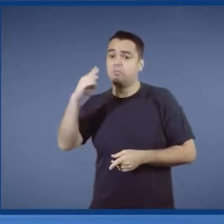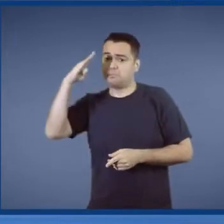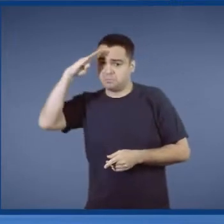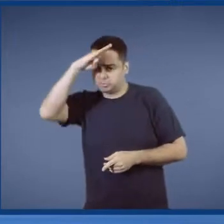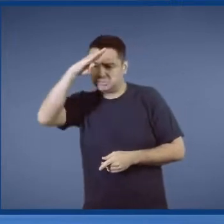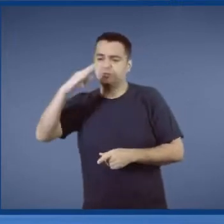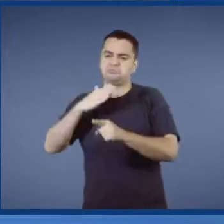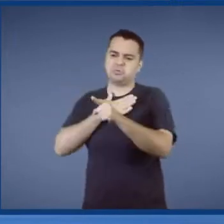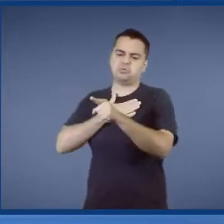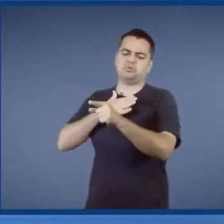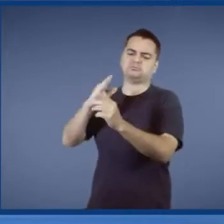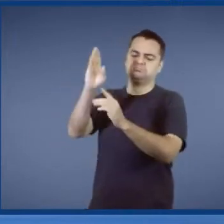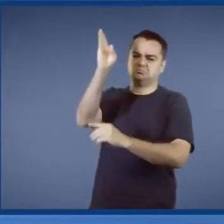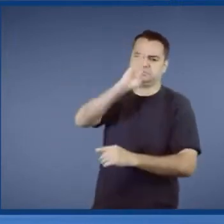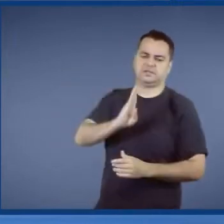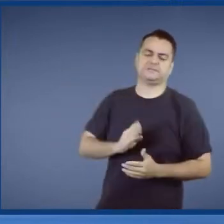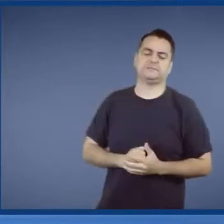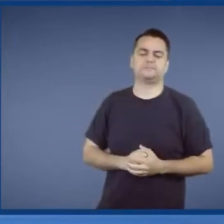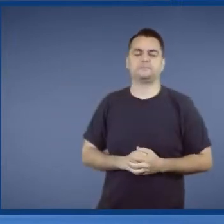Com as próximas gerações.